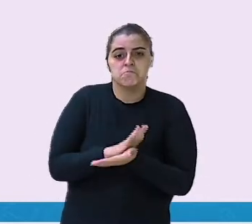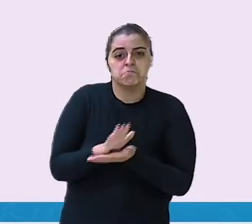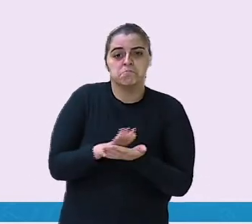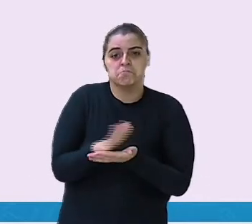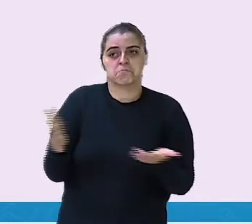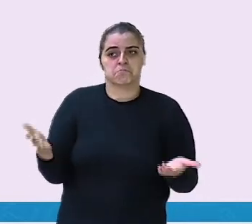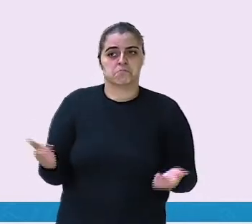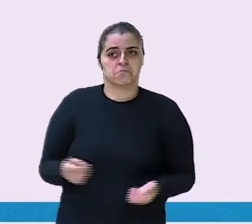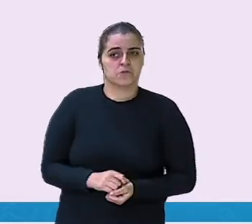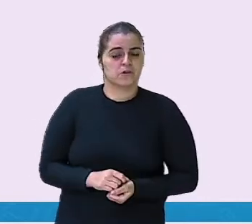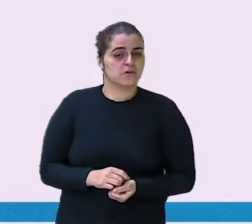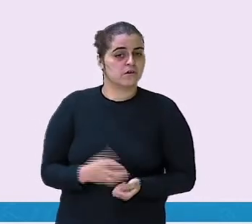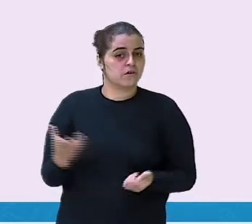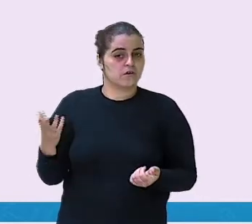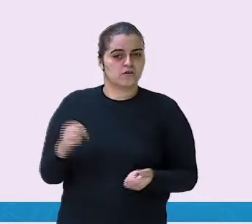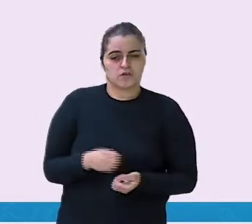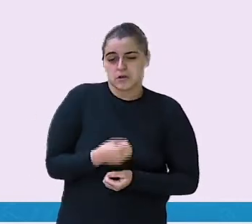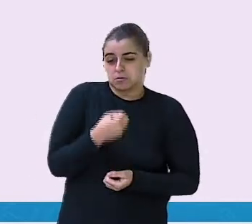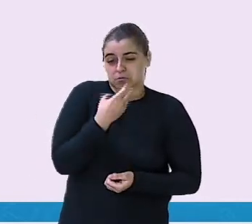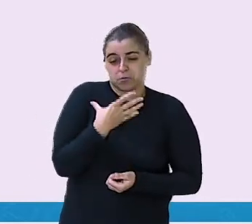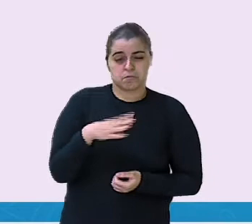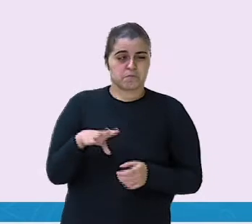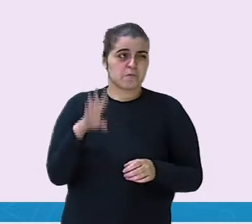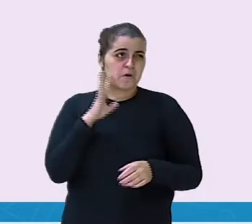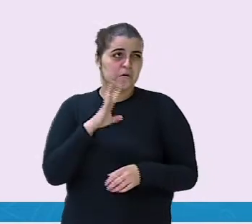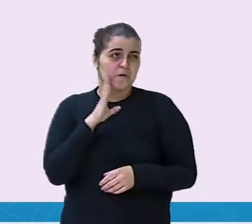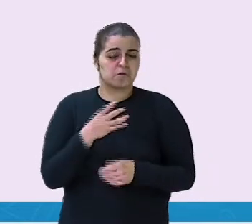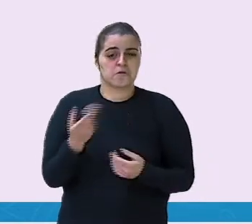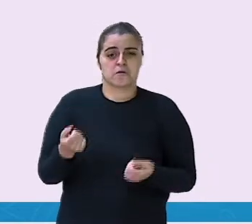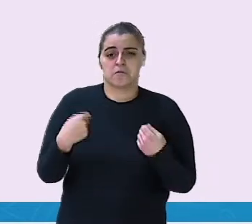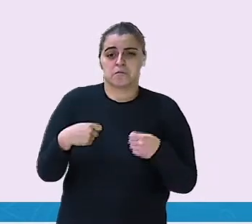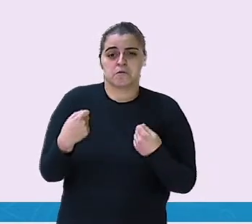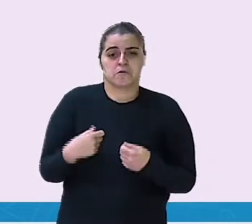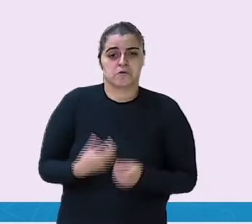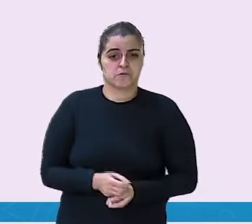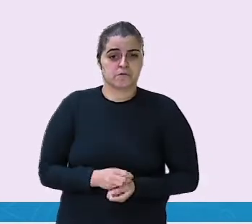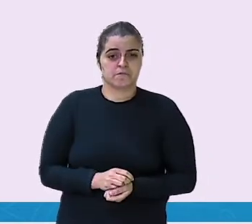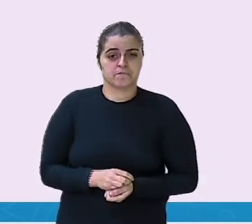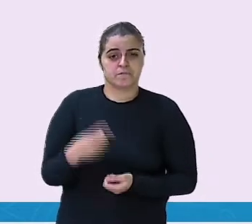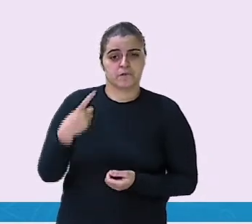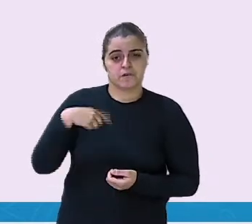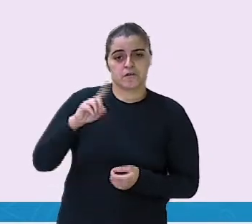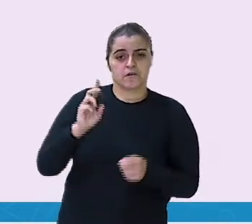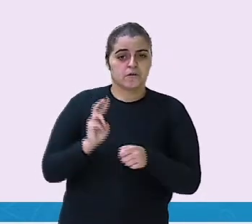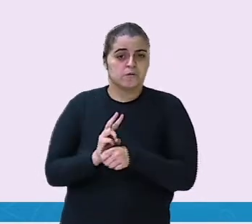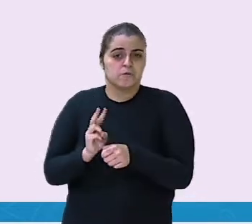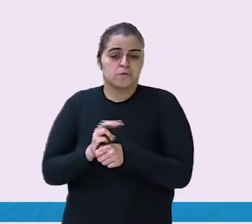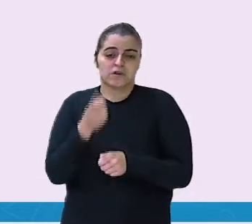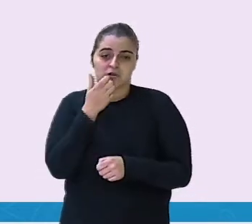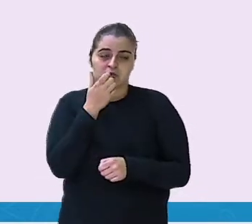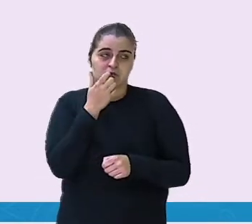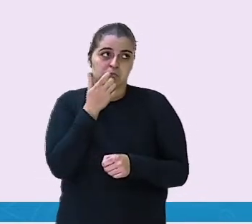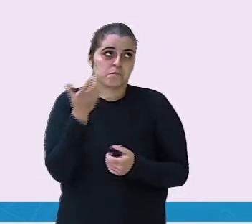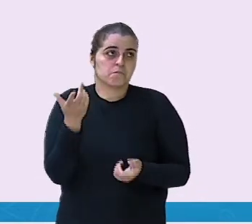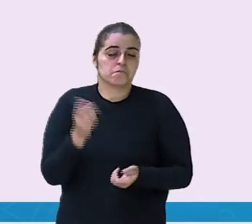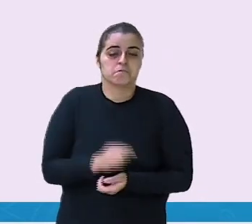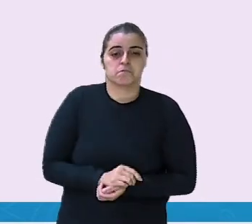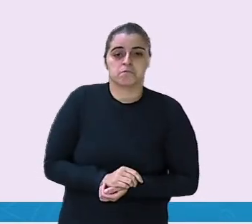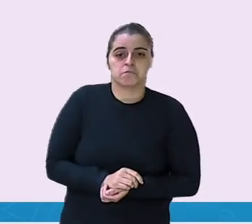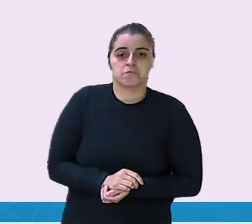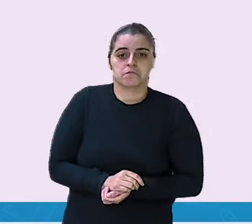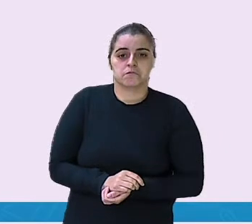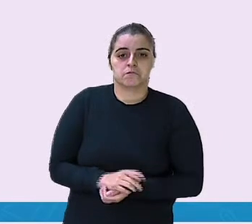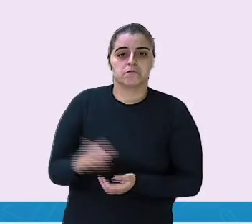Então, ele acha assim, legal. Porque ele não tem dente. Então, automaticamente, ele não vai ter cárie, não é assim?